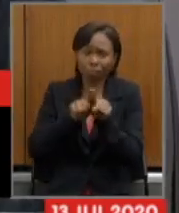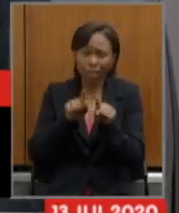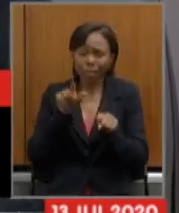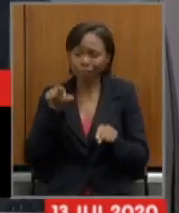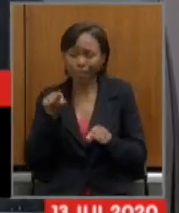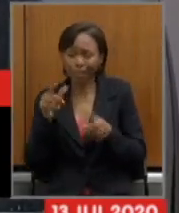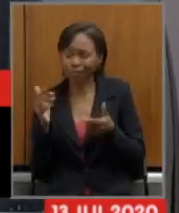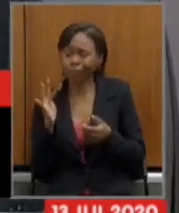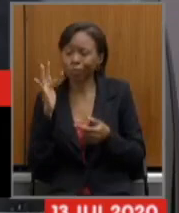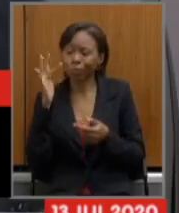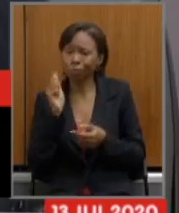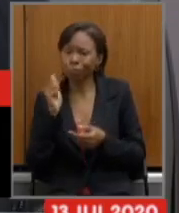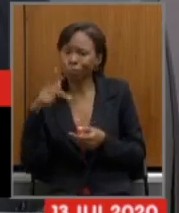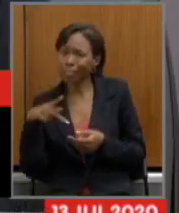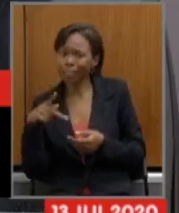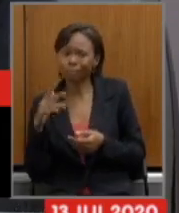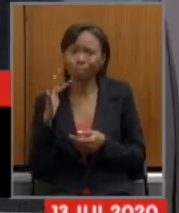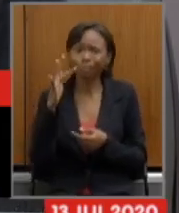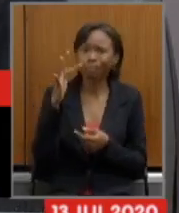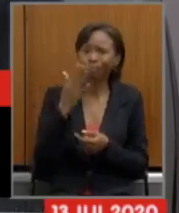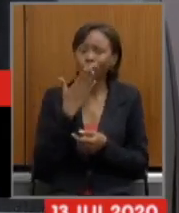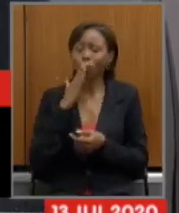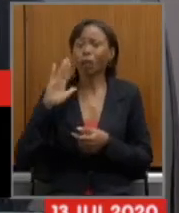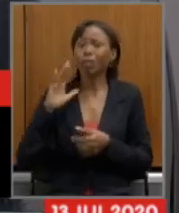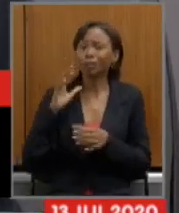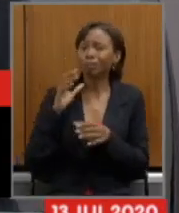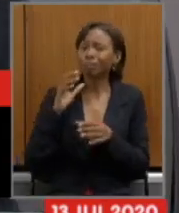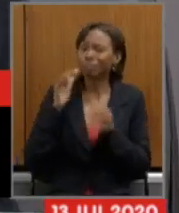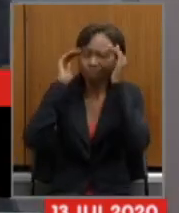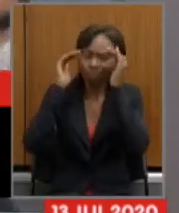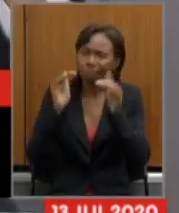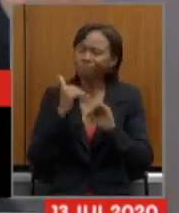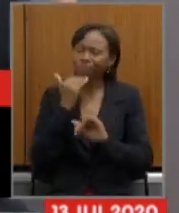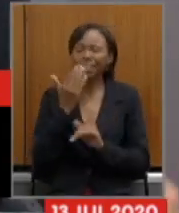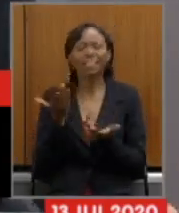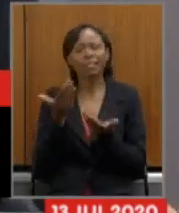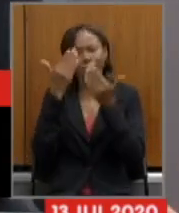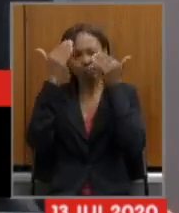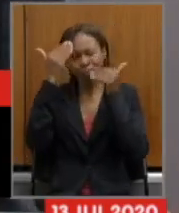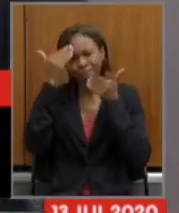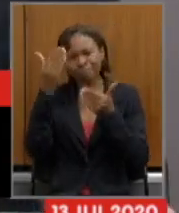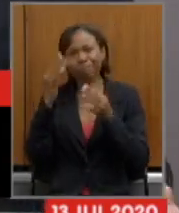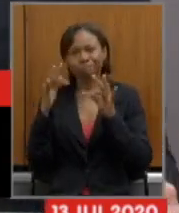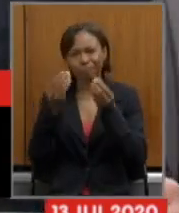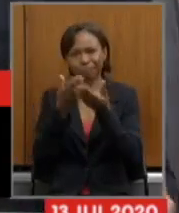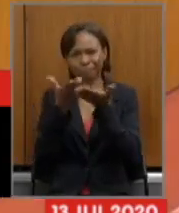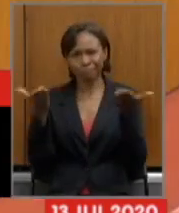sua aposentadoria então muito demais agradeço a presença de todos e muito obrigado